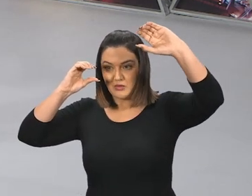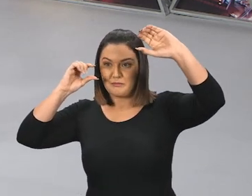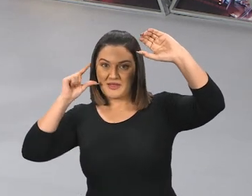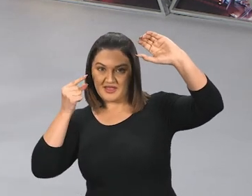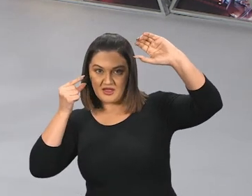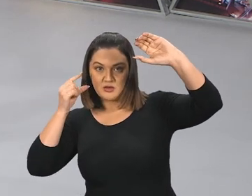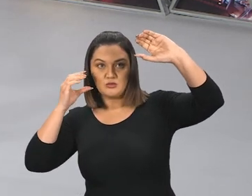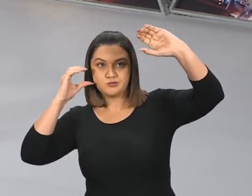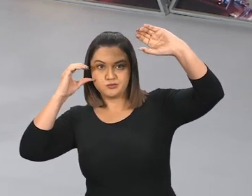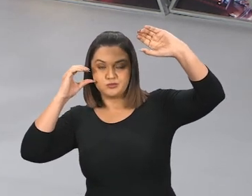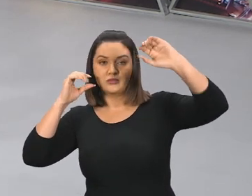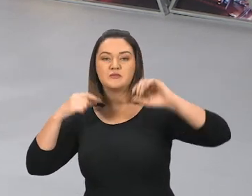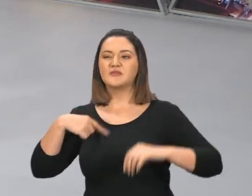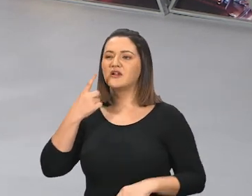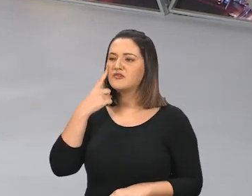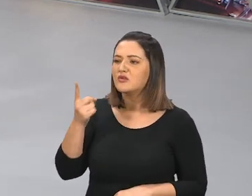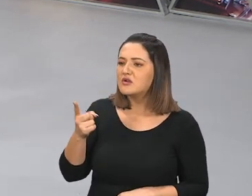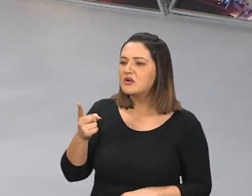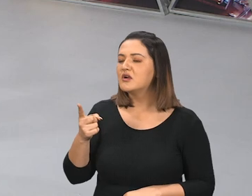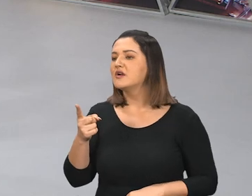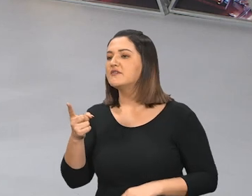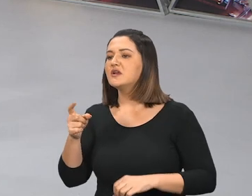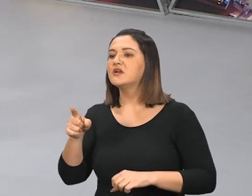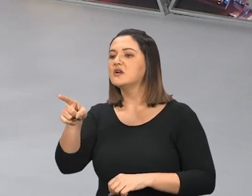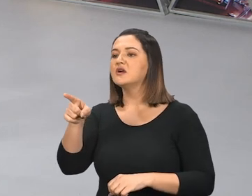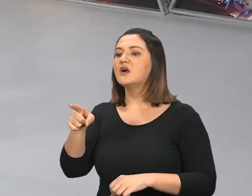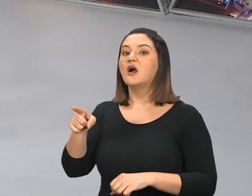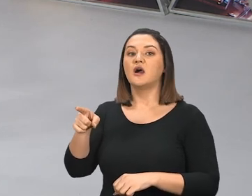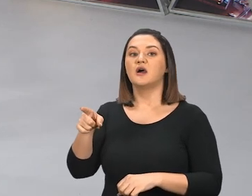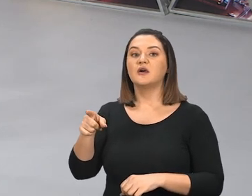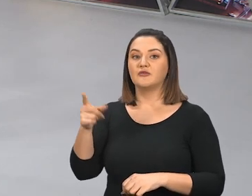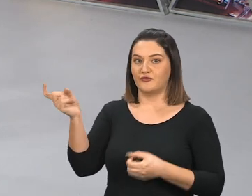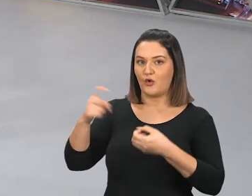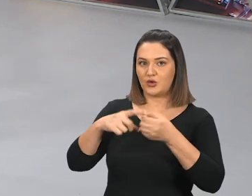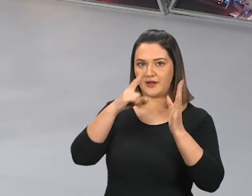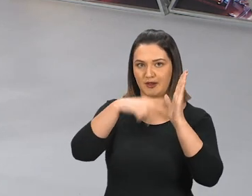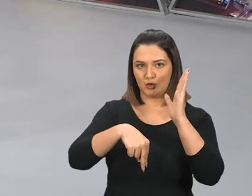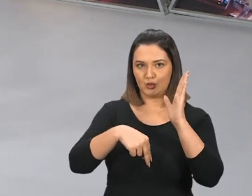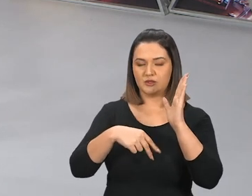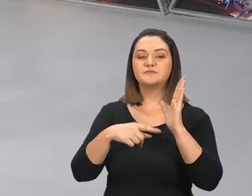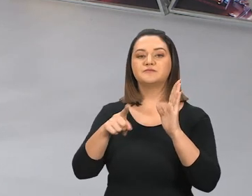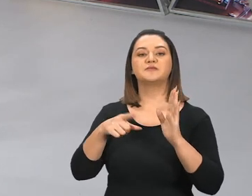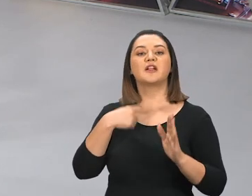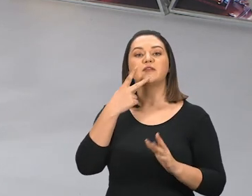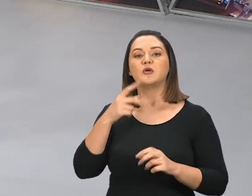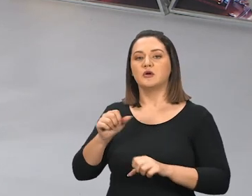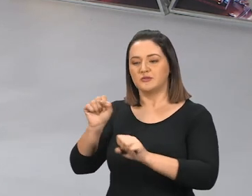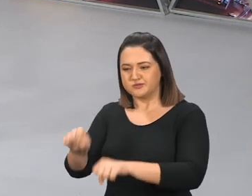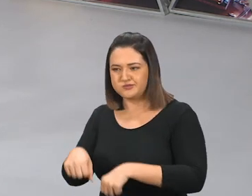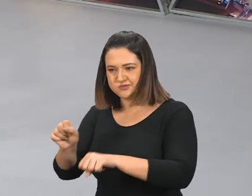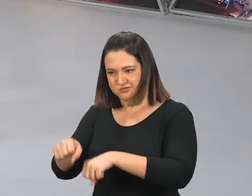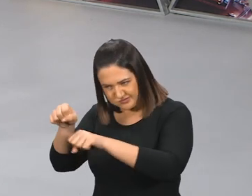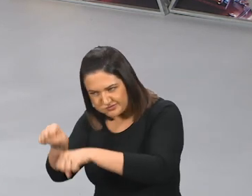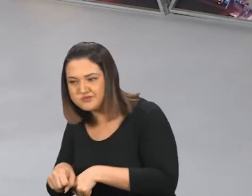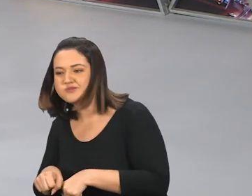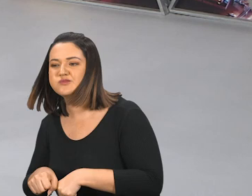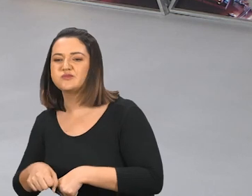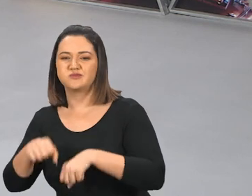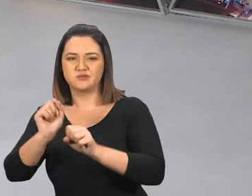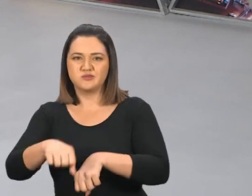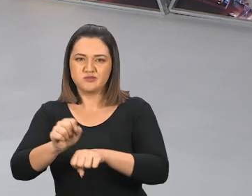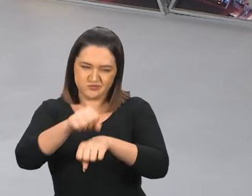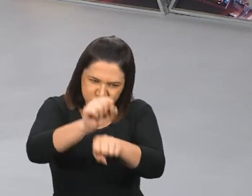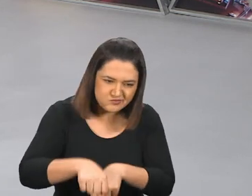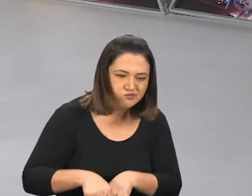Fala assim, Daniel 8, 4. Vi que o carneiro dava amarradas para o ocidente, Para o norte, Para o sul, E nenhum dos animais